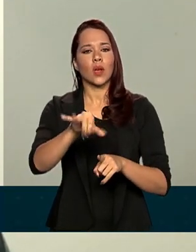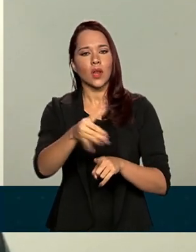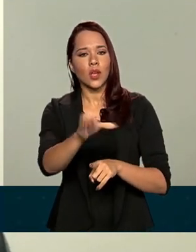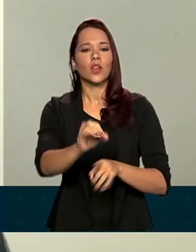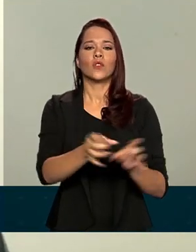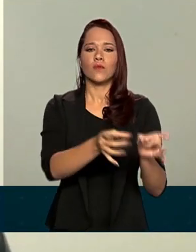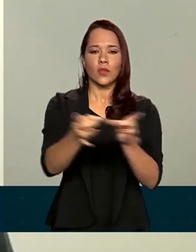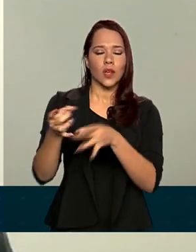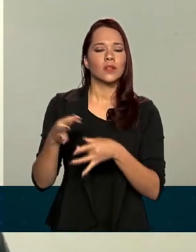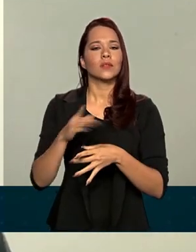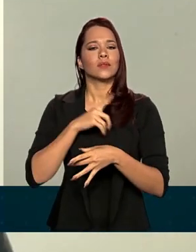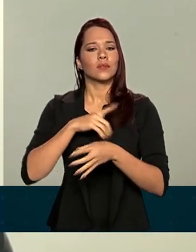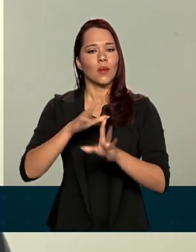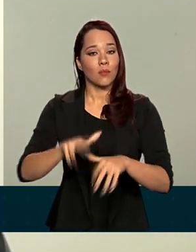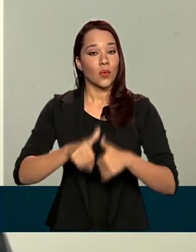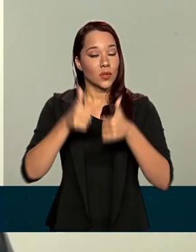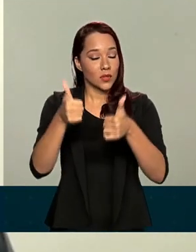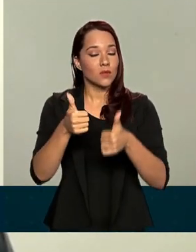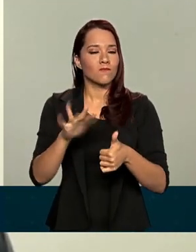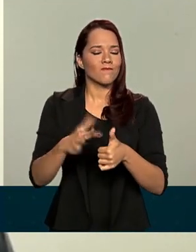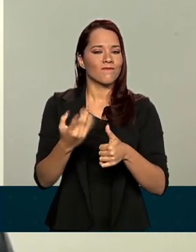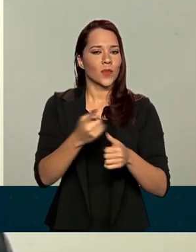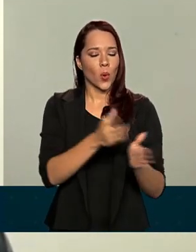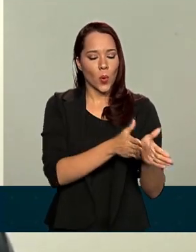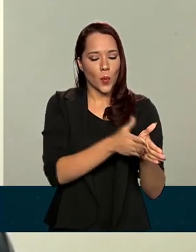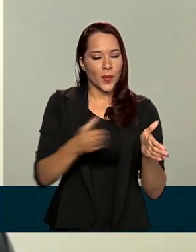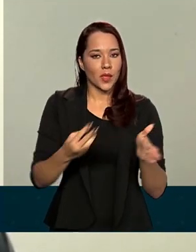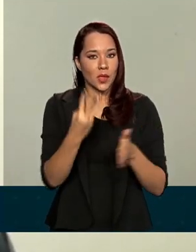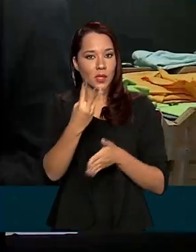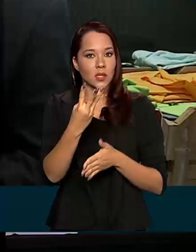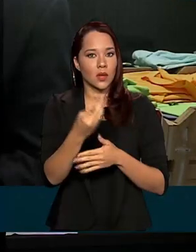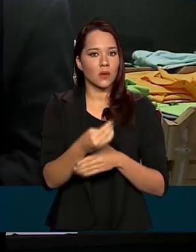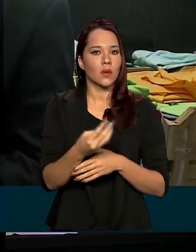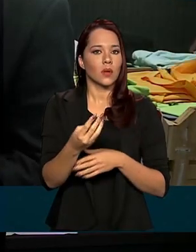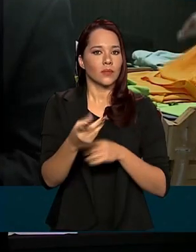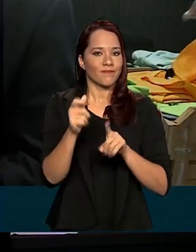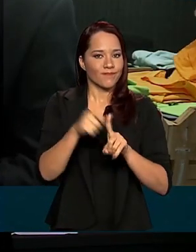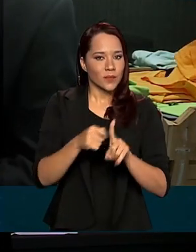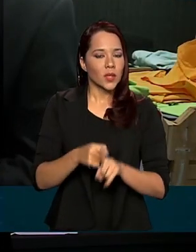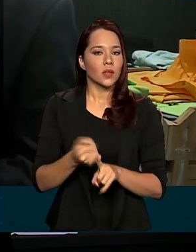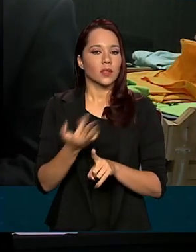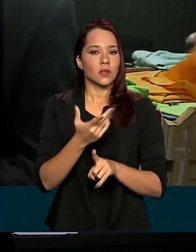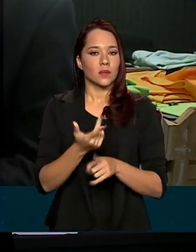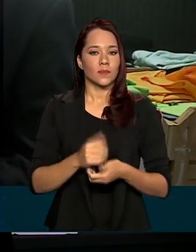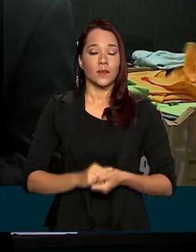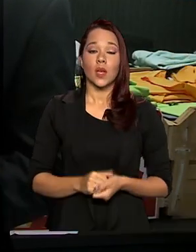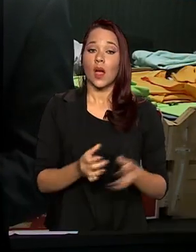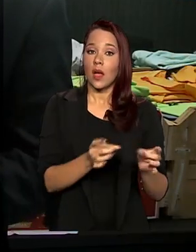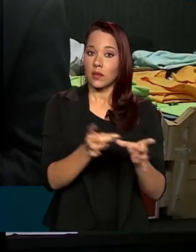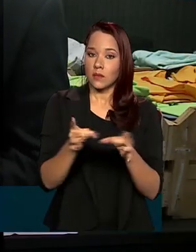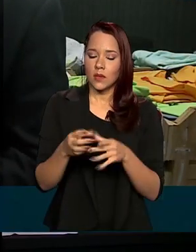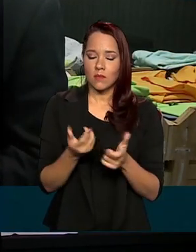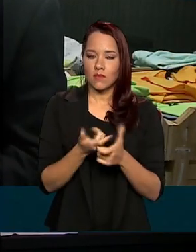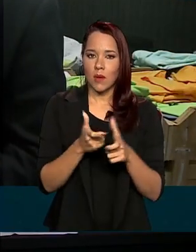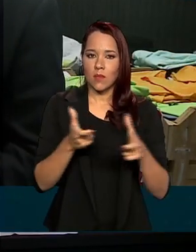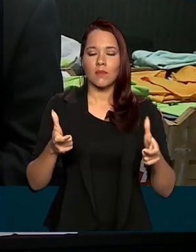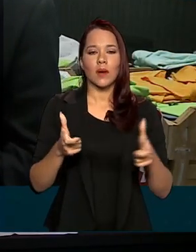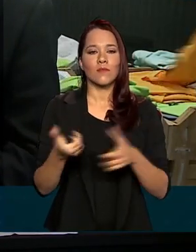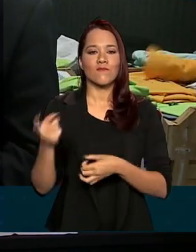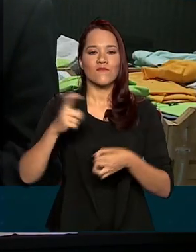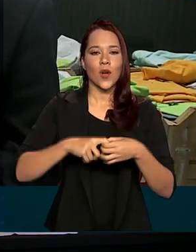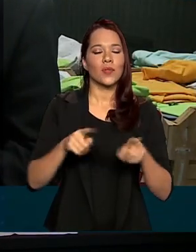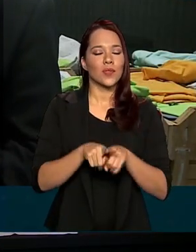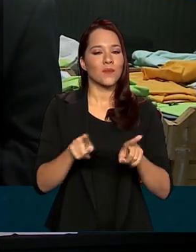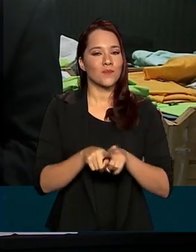taxas positivas, pelo menos ao longo desse terceiro trimestre. Com as vendas aumentando, poucos está voltando o